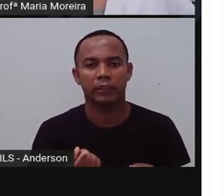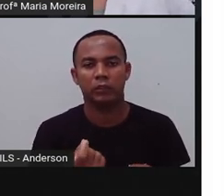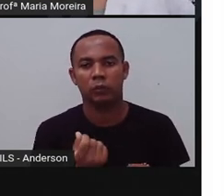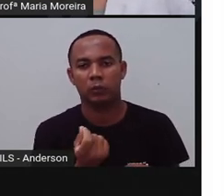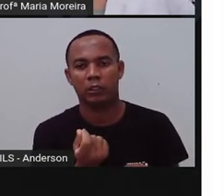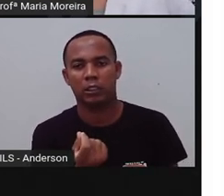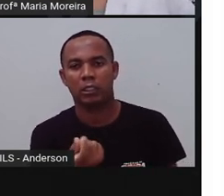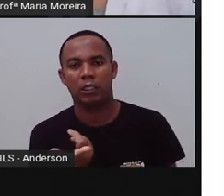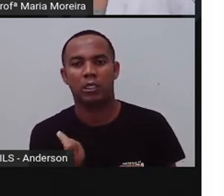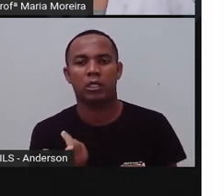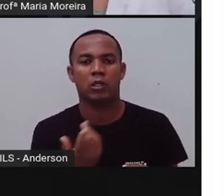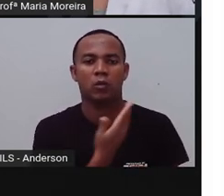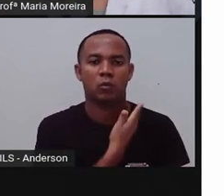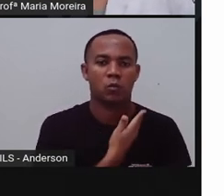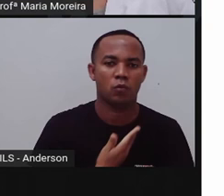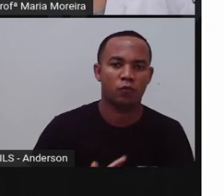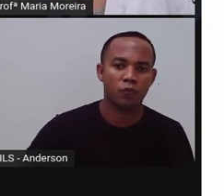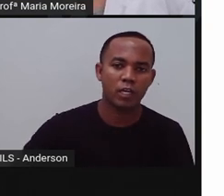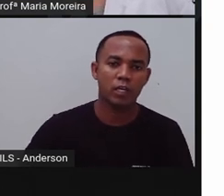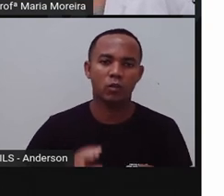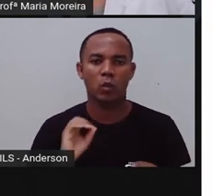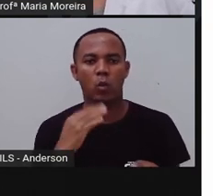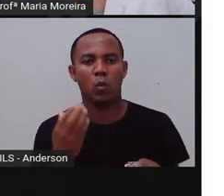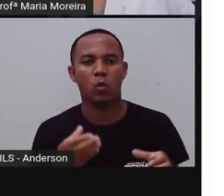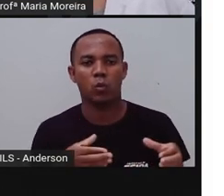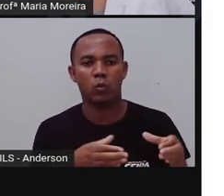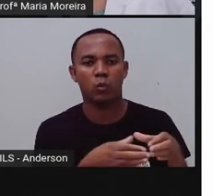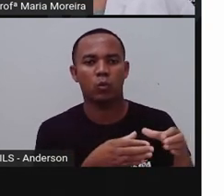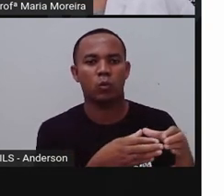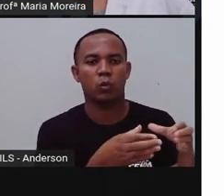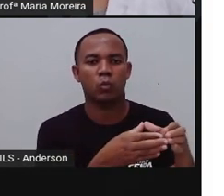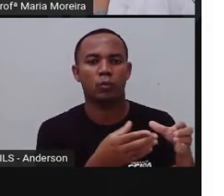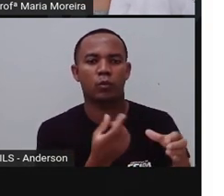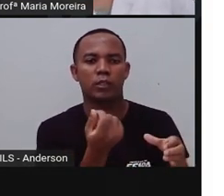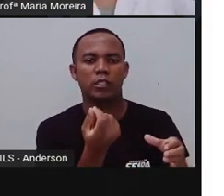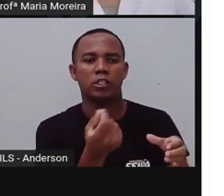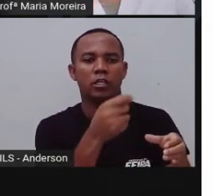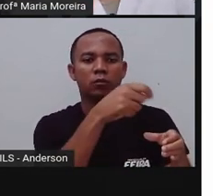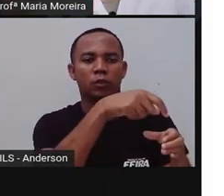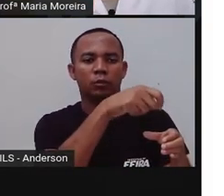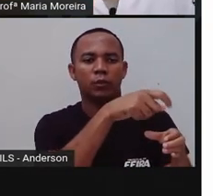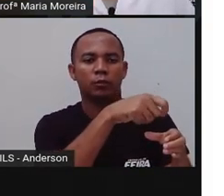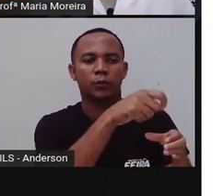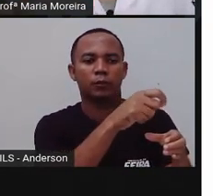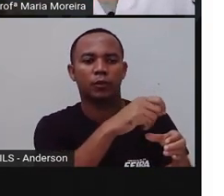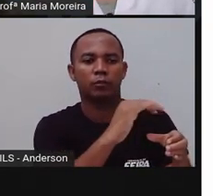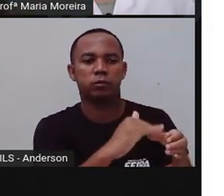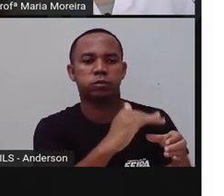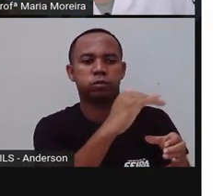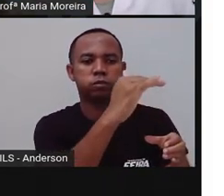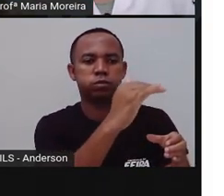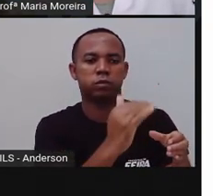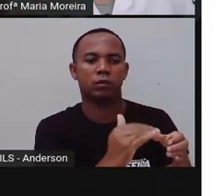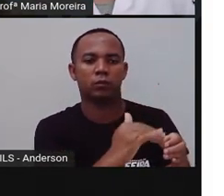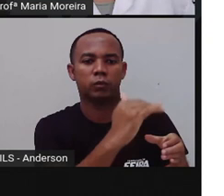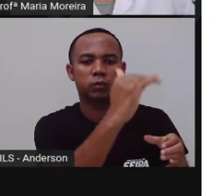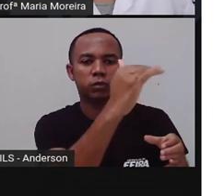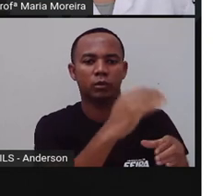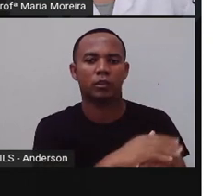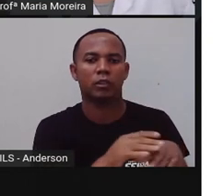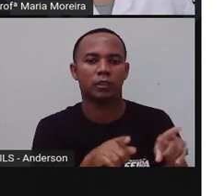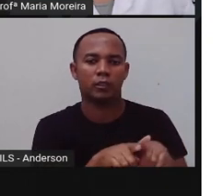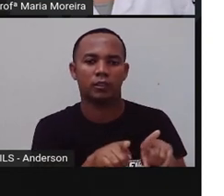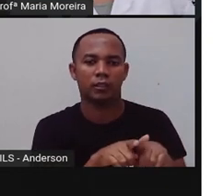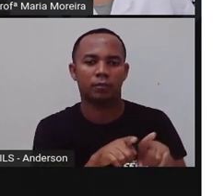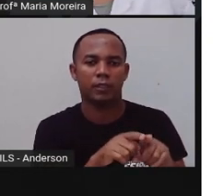poder público, e sim para um grupo de empresários, o que? Investidores. Então, o grande argumento da privatização dos bens